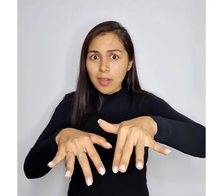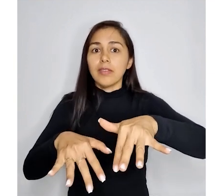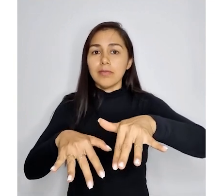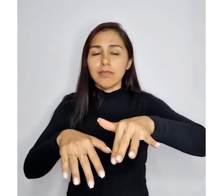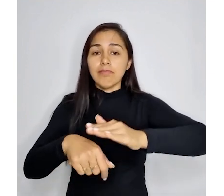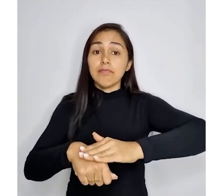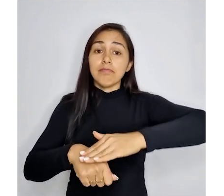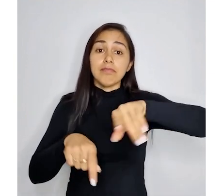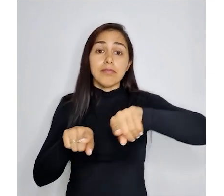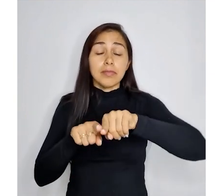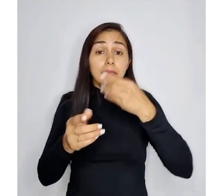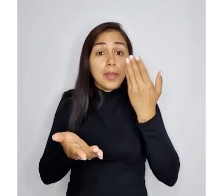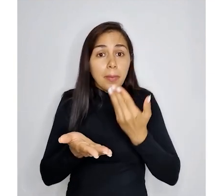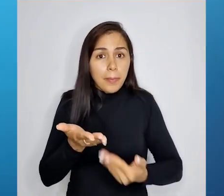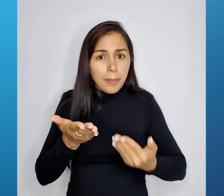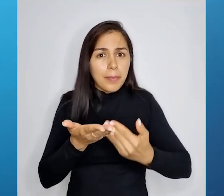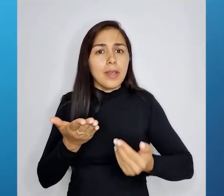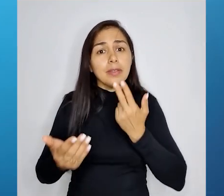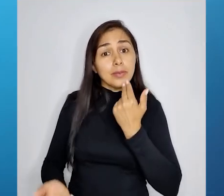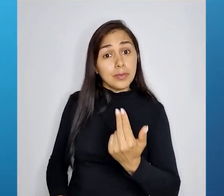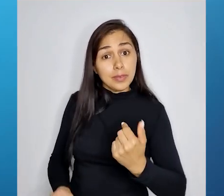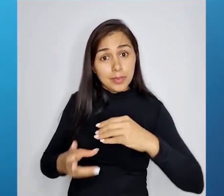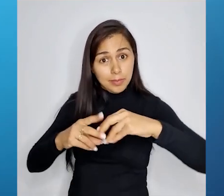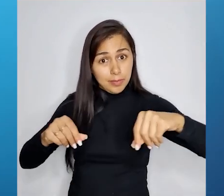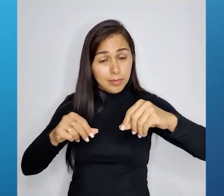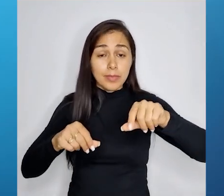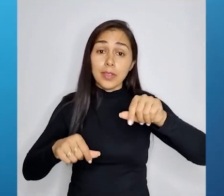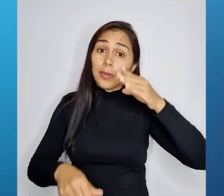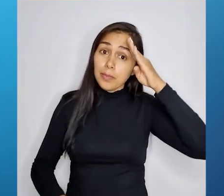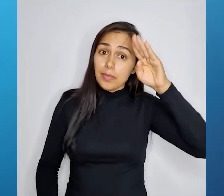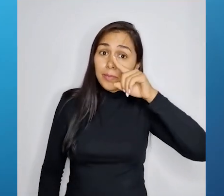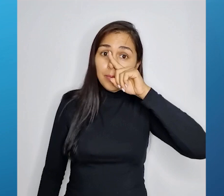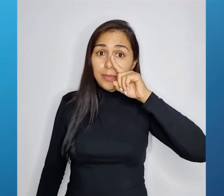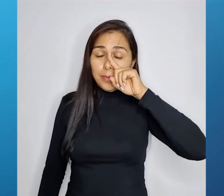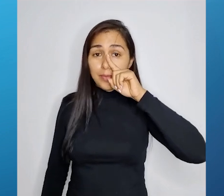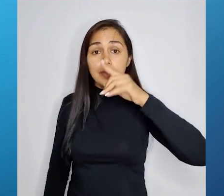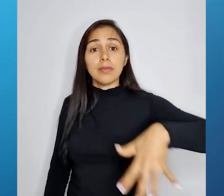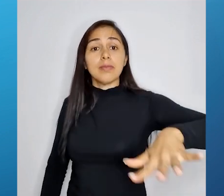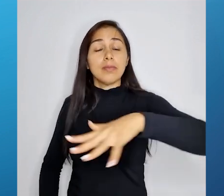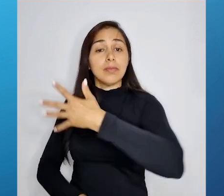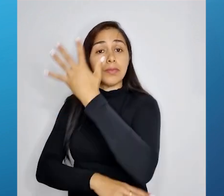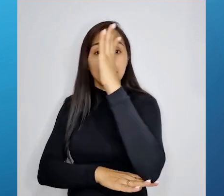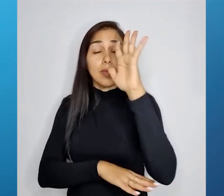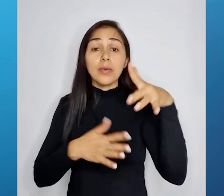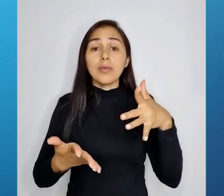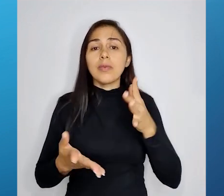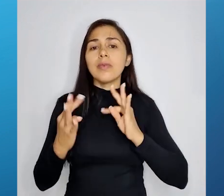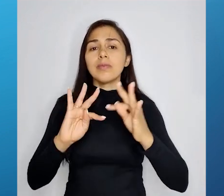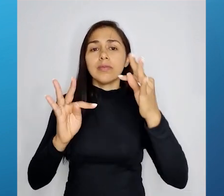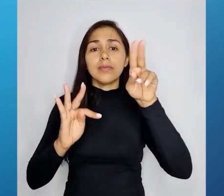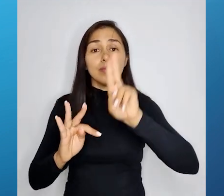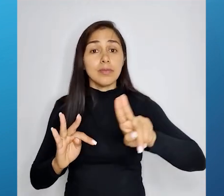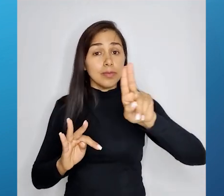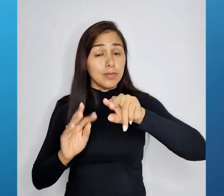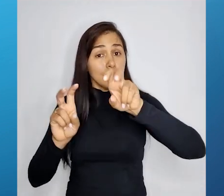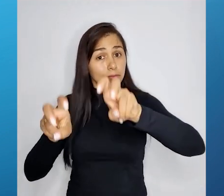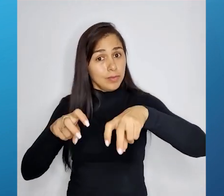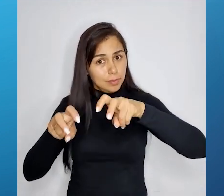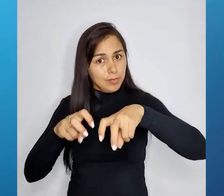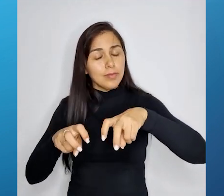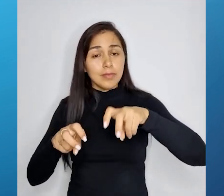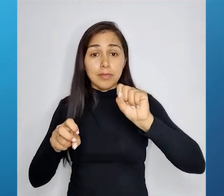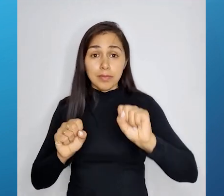do uso de agrotóxicos e a perda da fertilidade natural do solo são os principais riscos ambientais. Que tecnologia empregada na agricultura